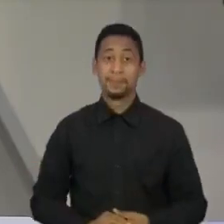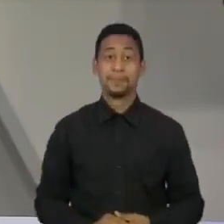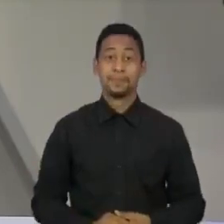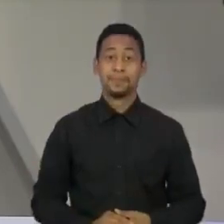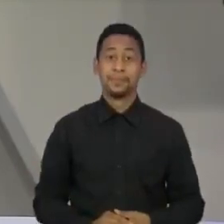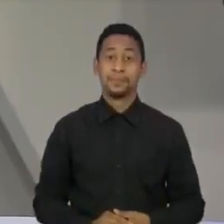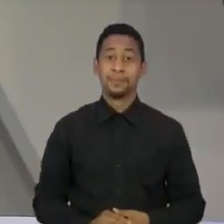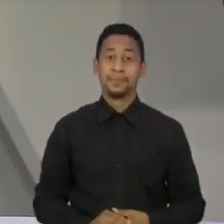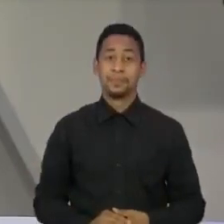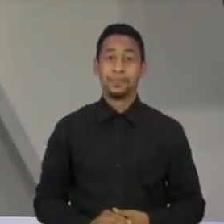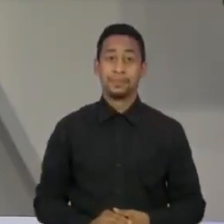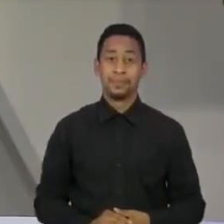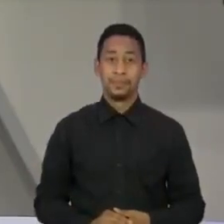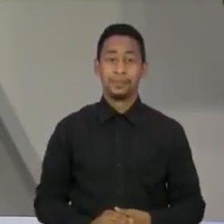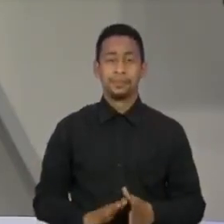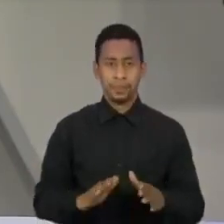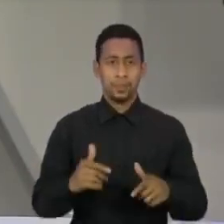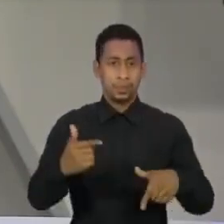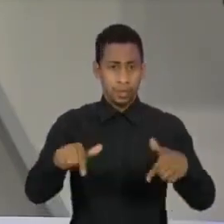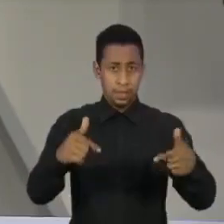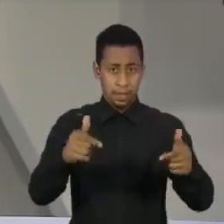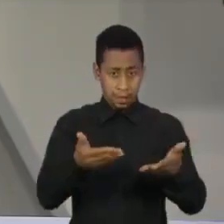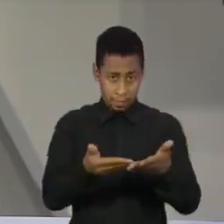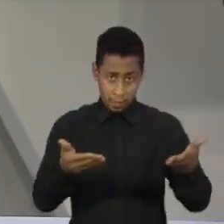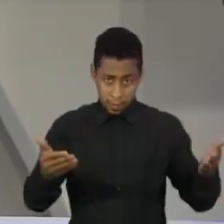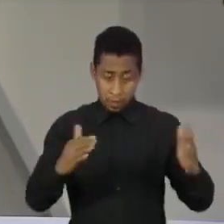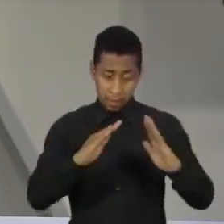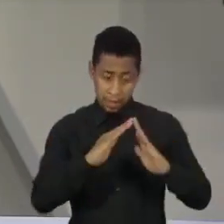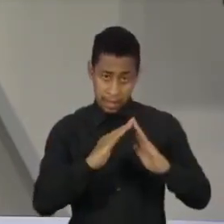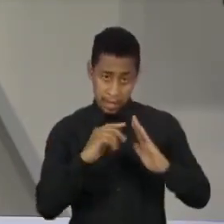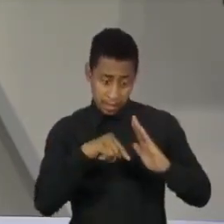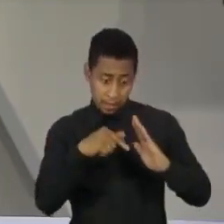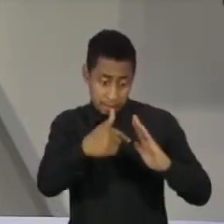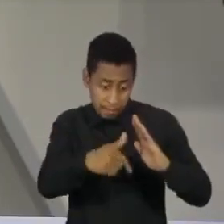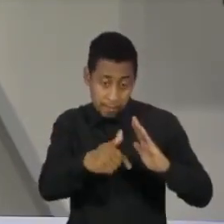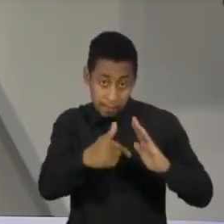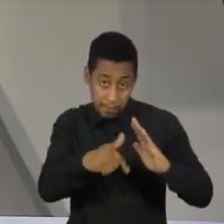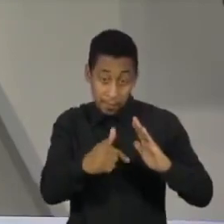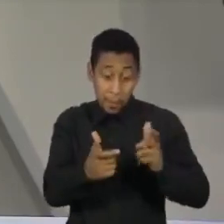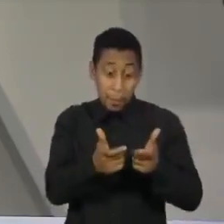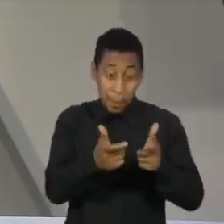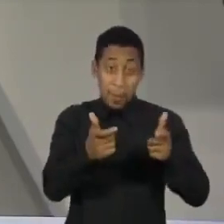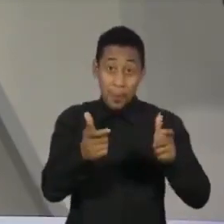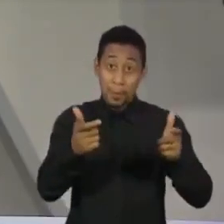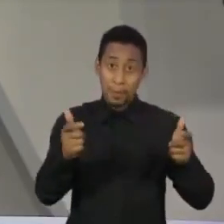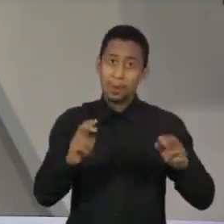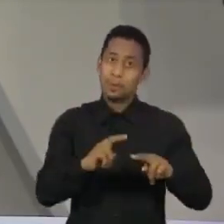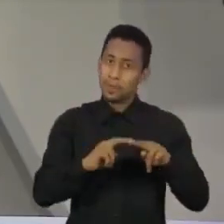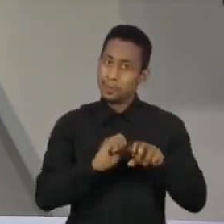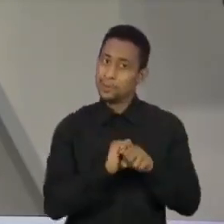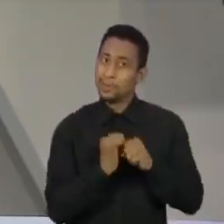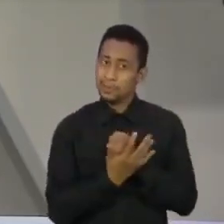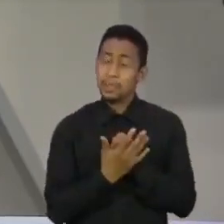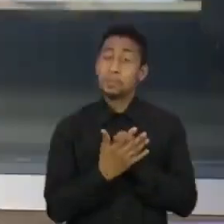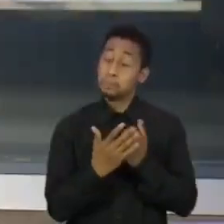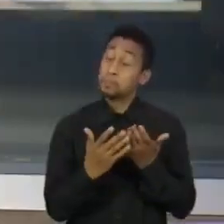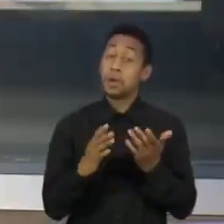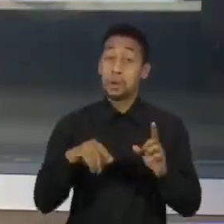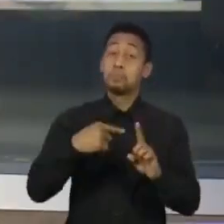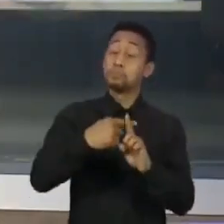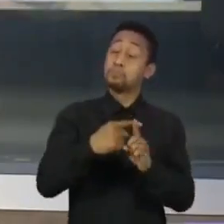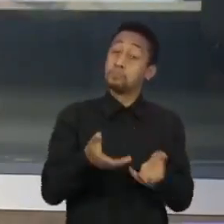O aumento do número de trabalhadores em home office por conta da pandemia trouxe um efeito colateral positivo.